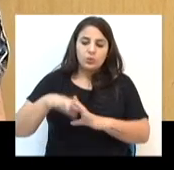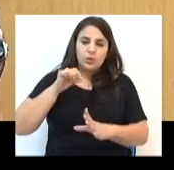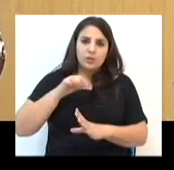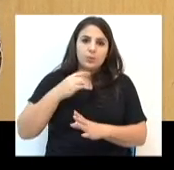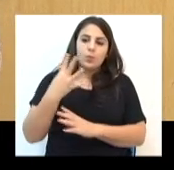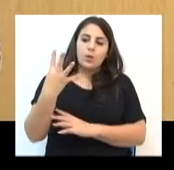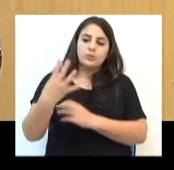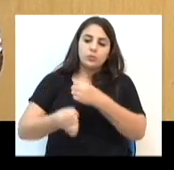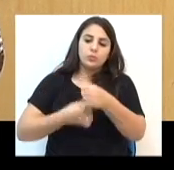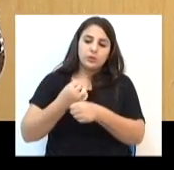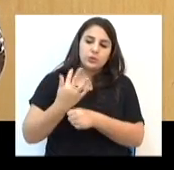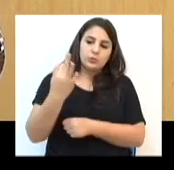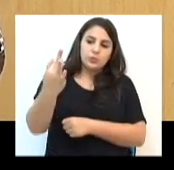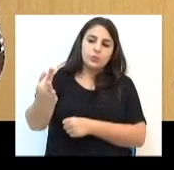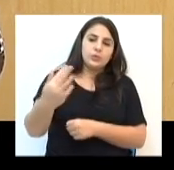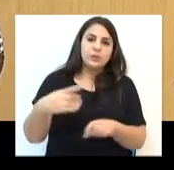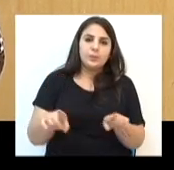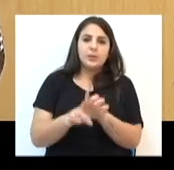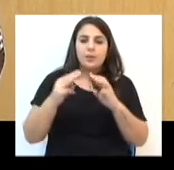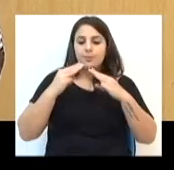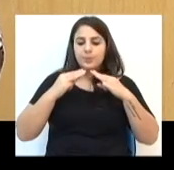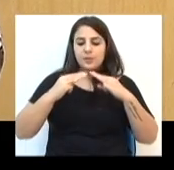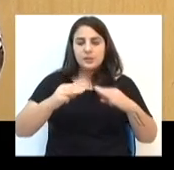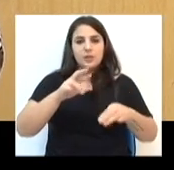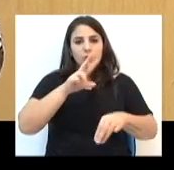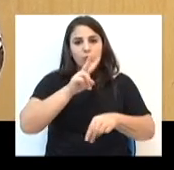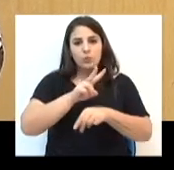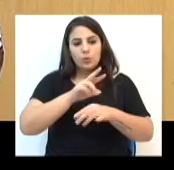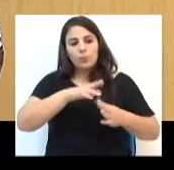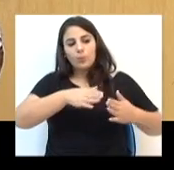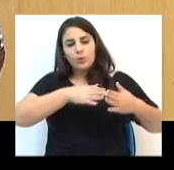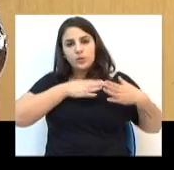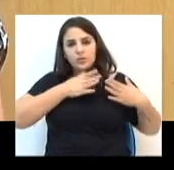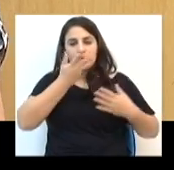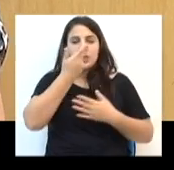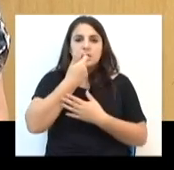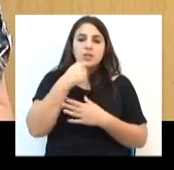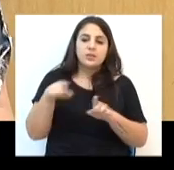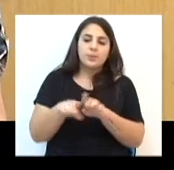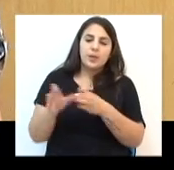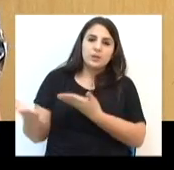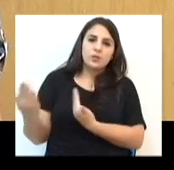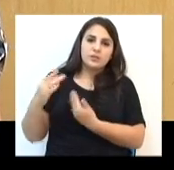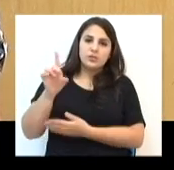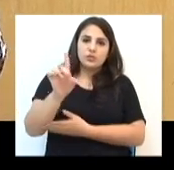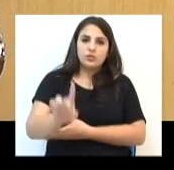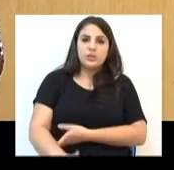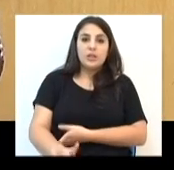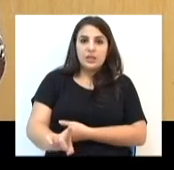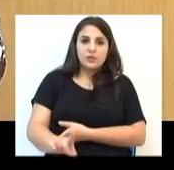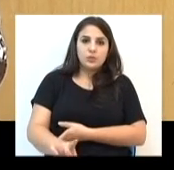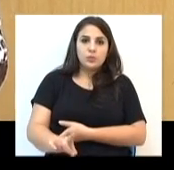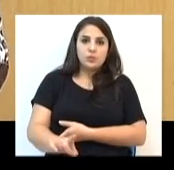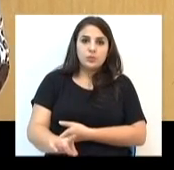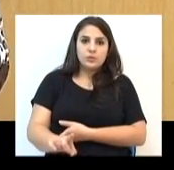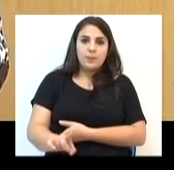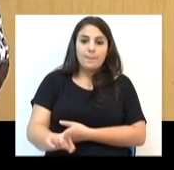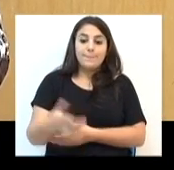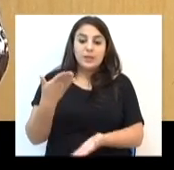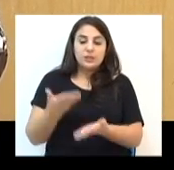foram eleitos para os próximos quatro anos e tem a missão de proteger crianças e adolescentes com direitos